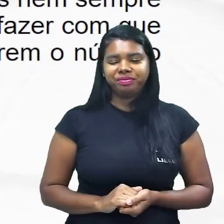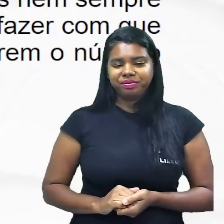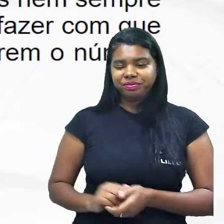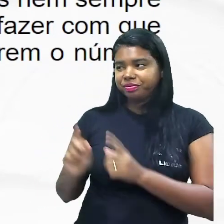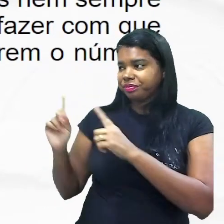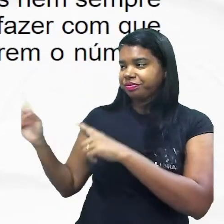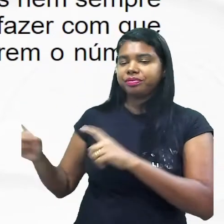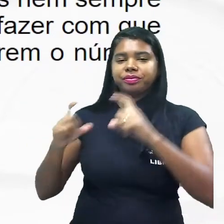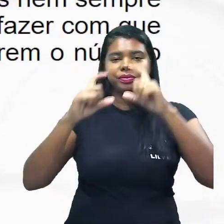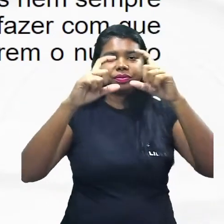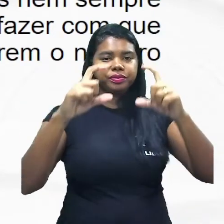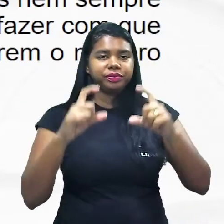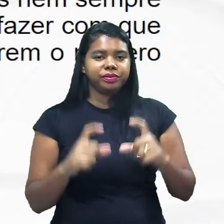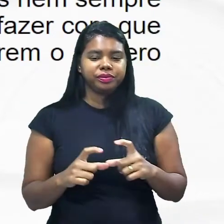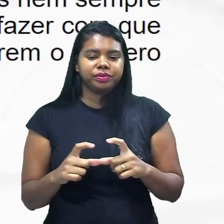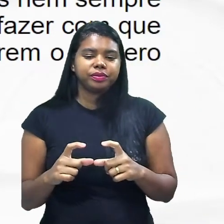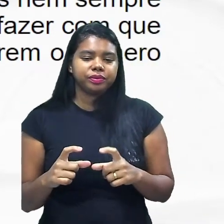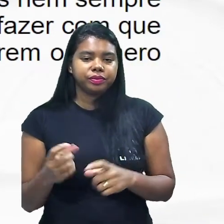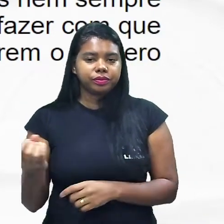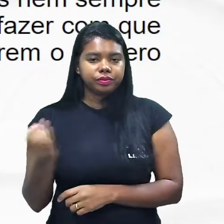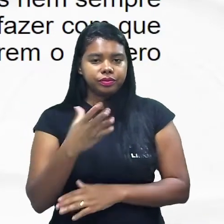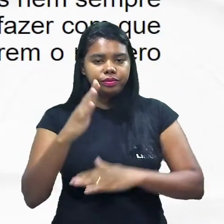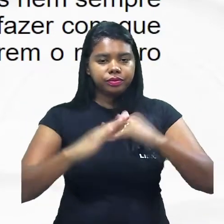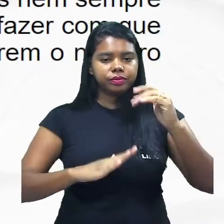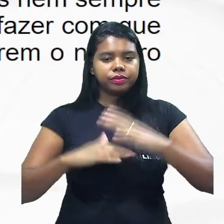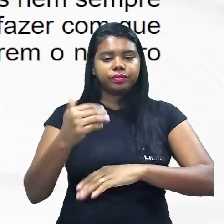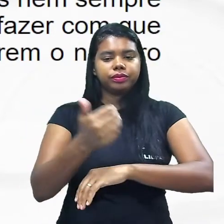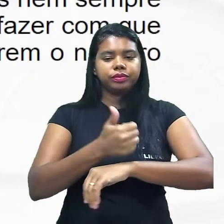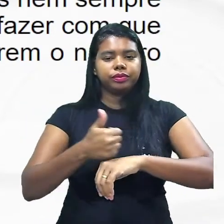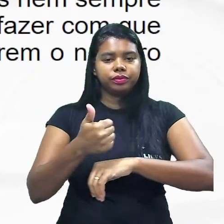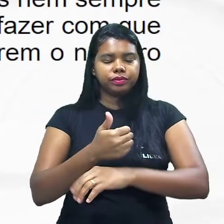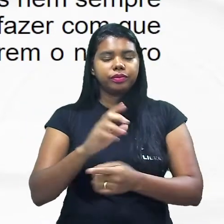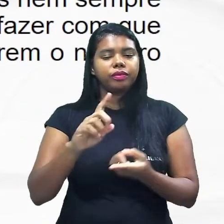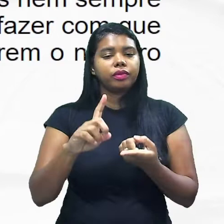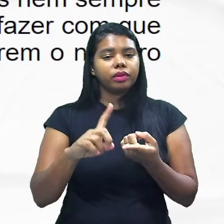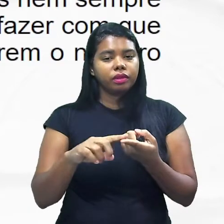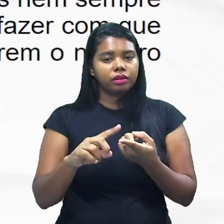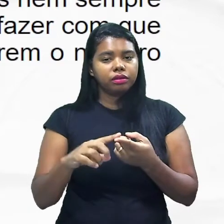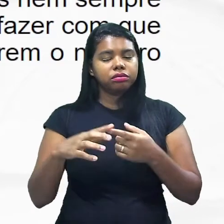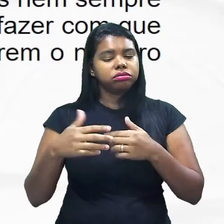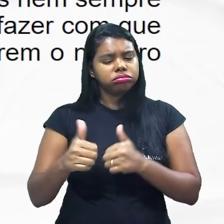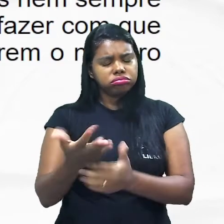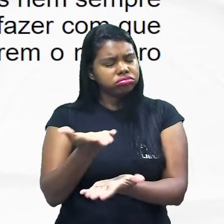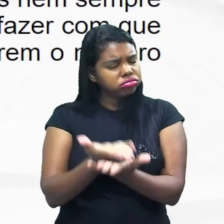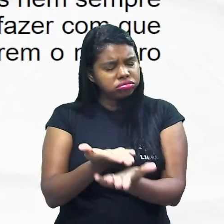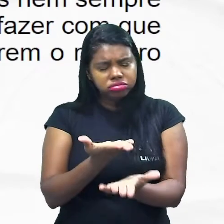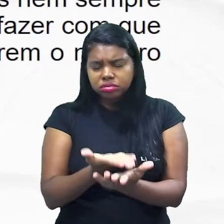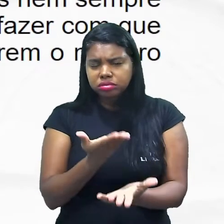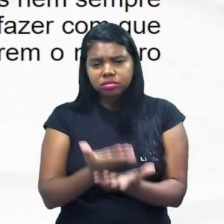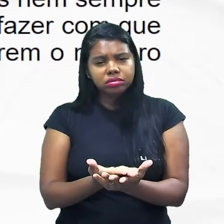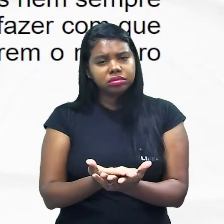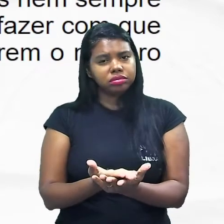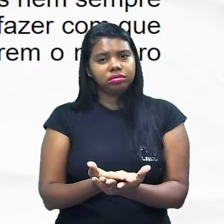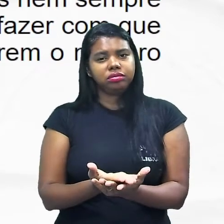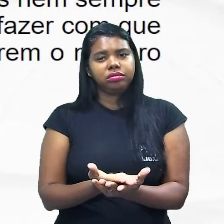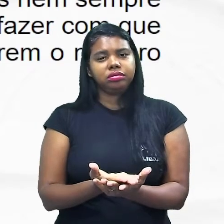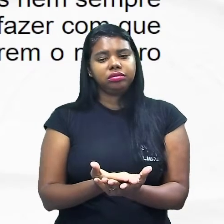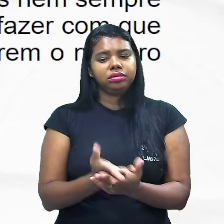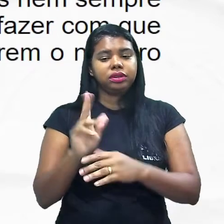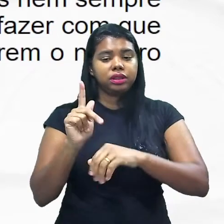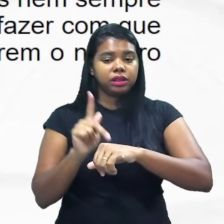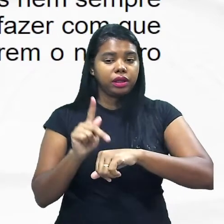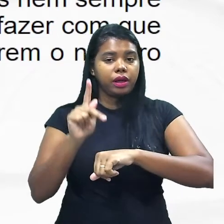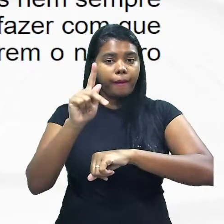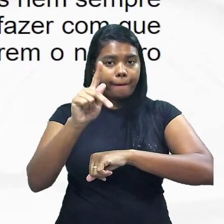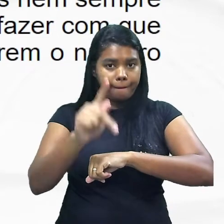velocidade que se formarão esses novos profissionais também também deverão continuar estudando fazendo pós-graduação